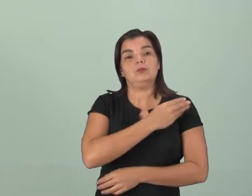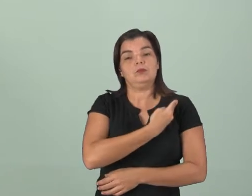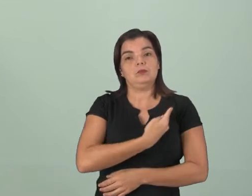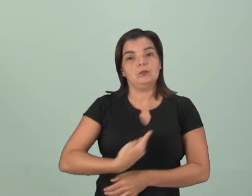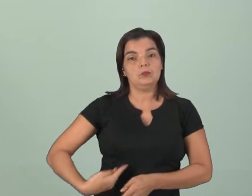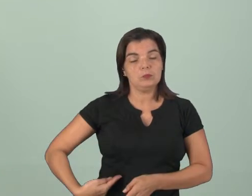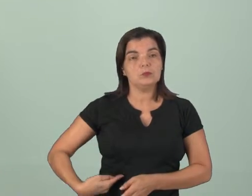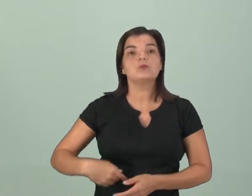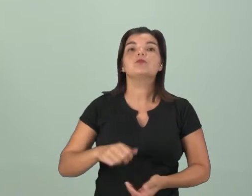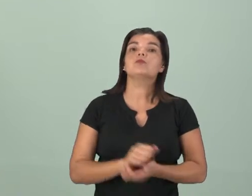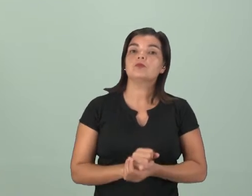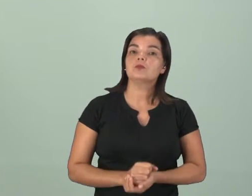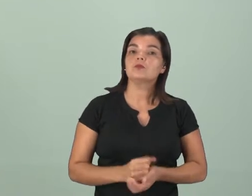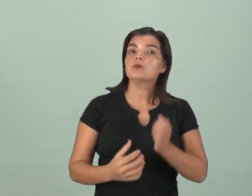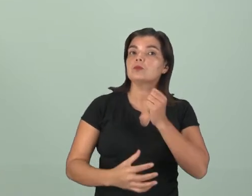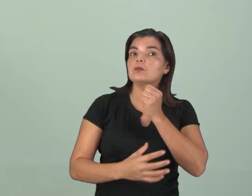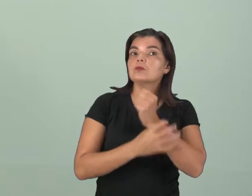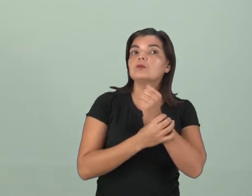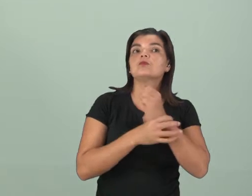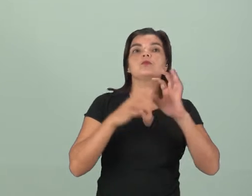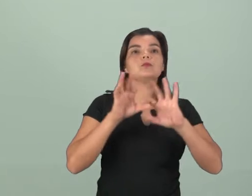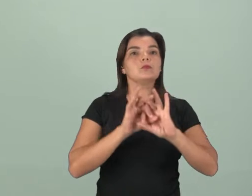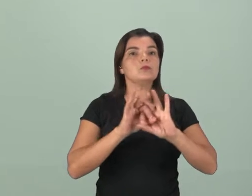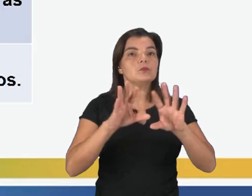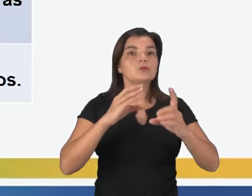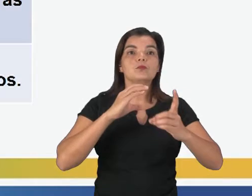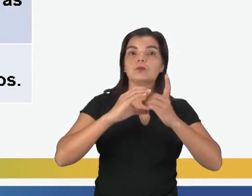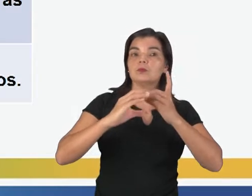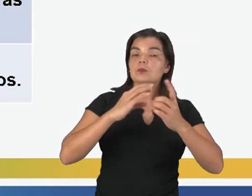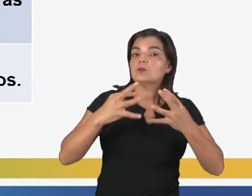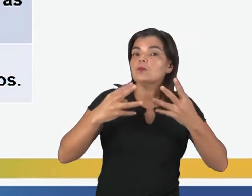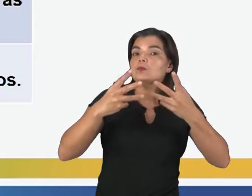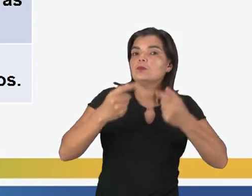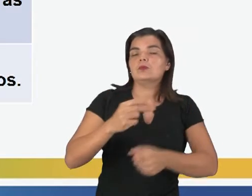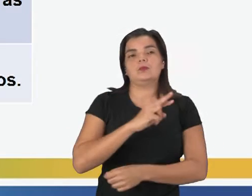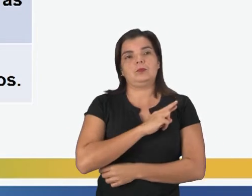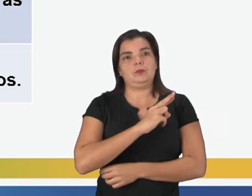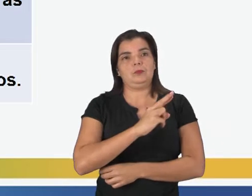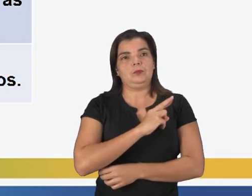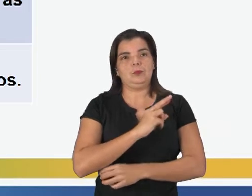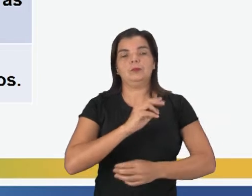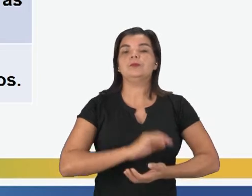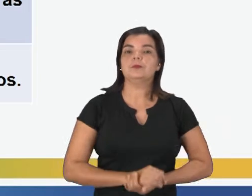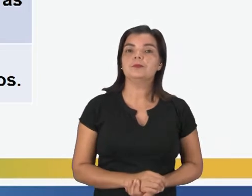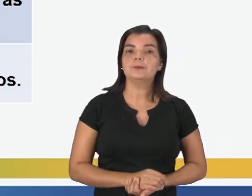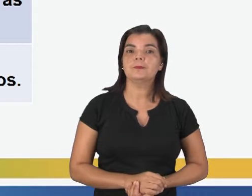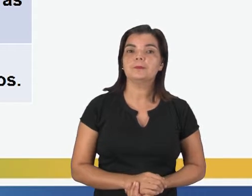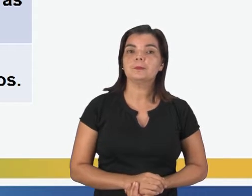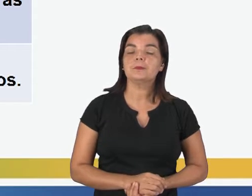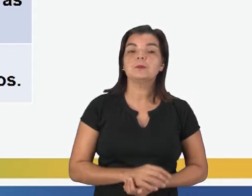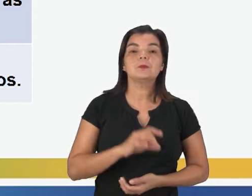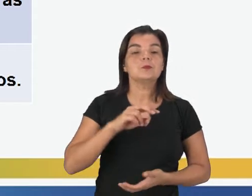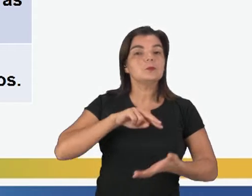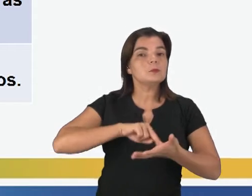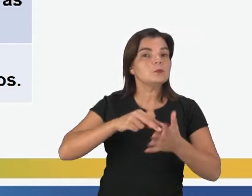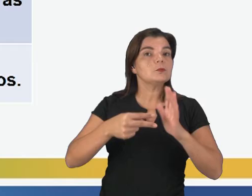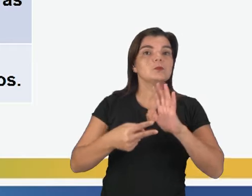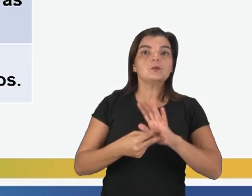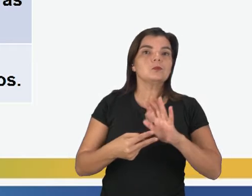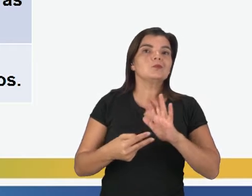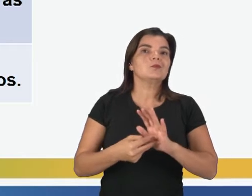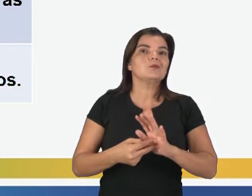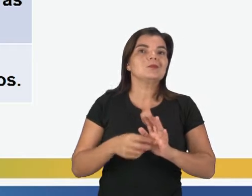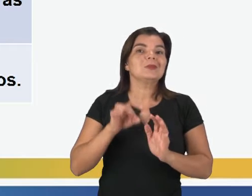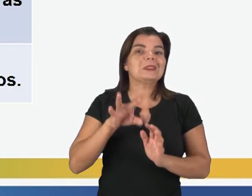Estado laico significa garantir liberdade de culto para todas as religiões. não significa